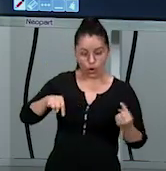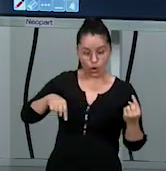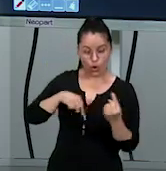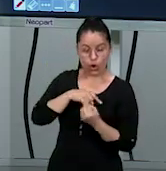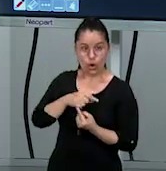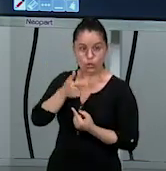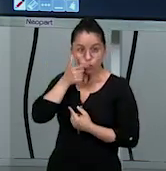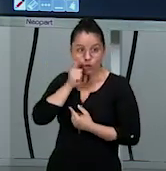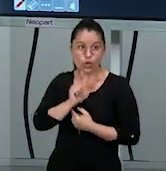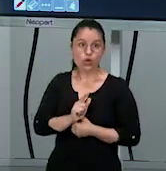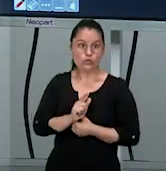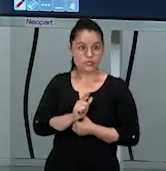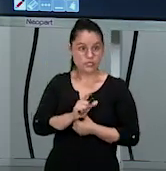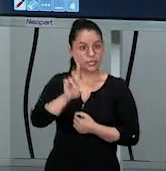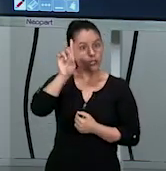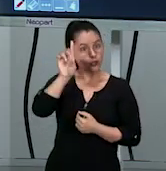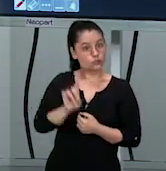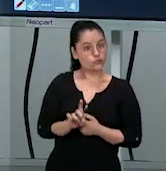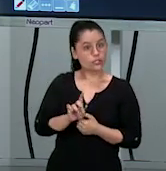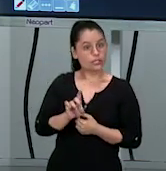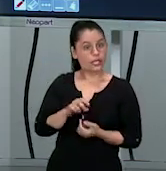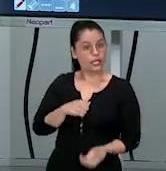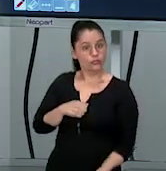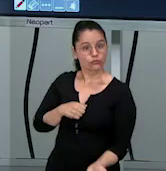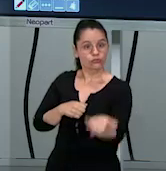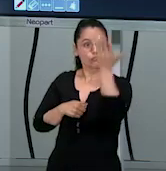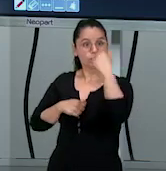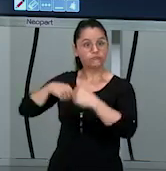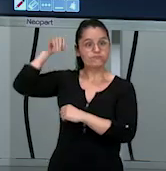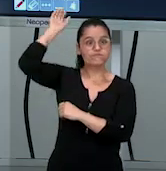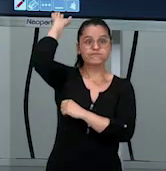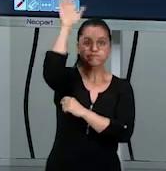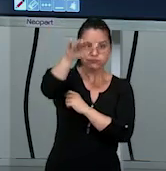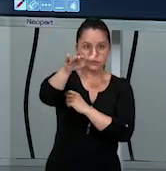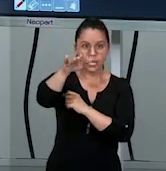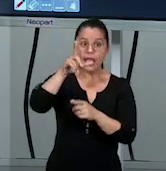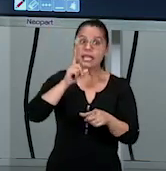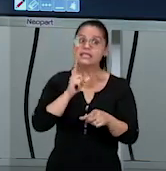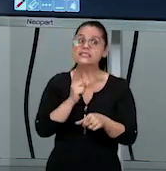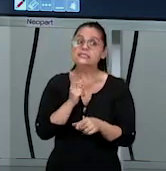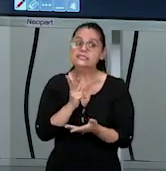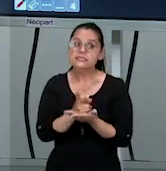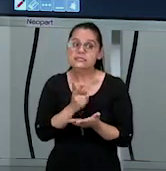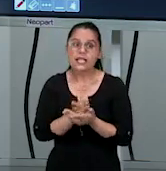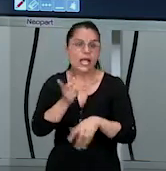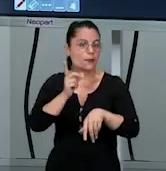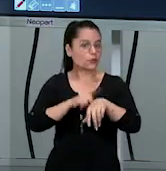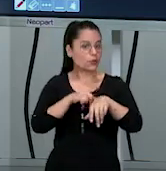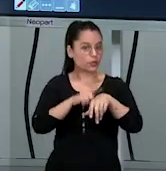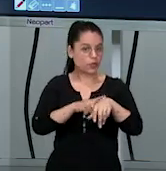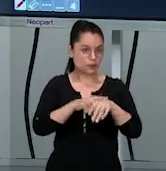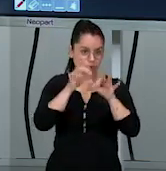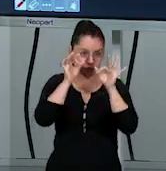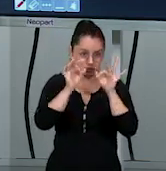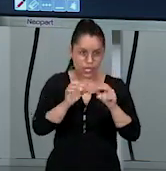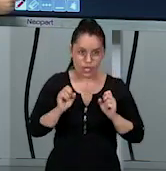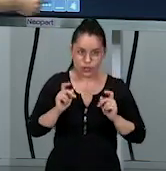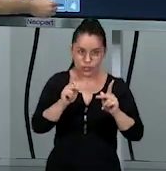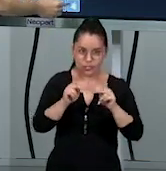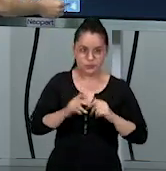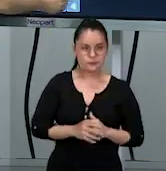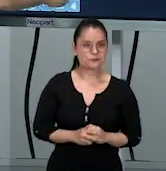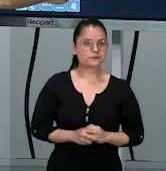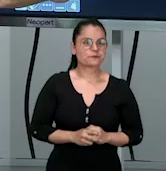que eu recupero o direito de saque e sempre no sentido horário, ou seja, o mesmo do ponteiro do relógio, tá certo?